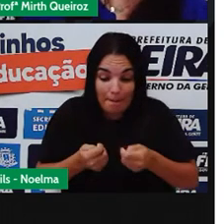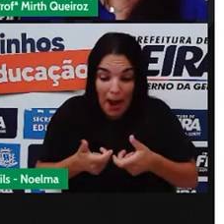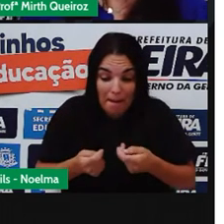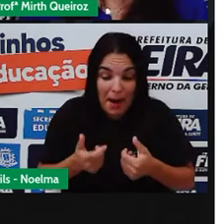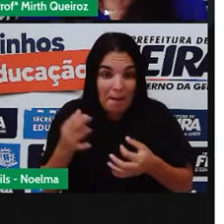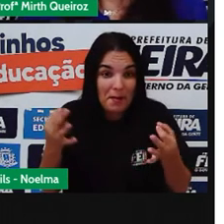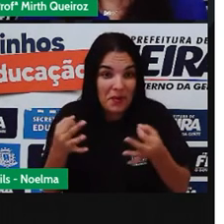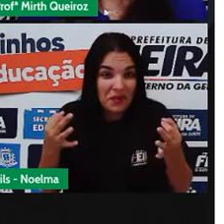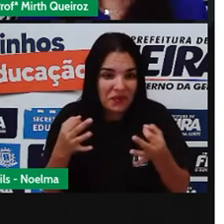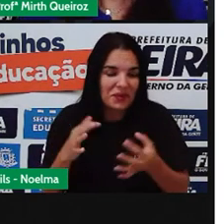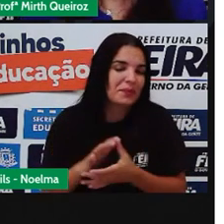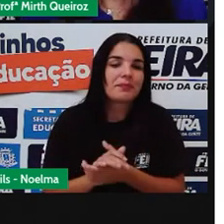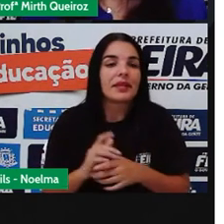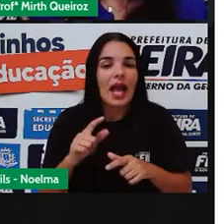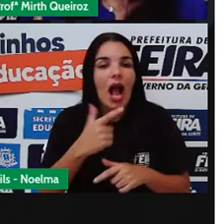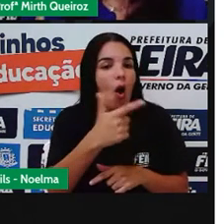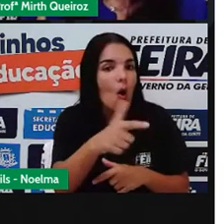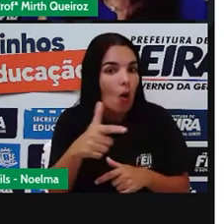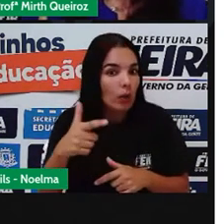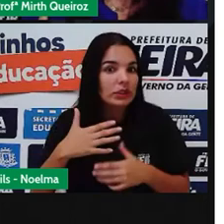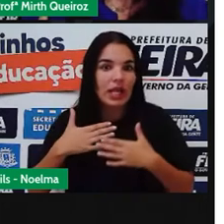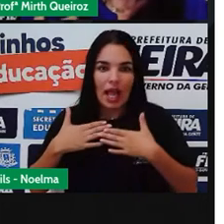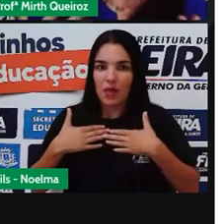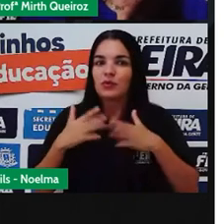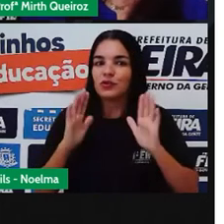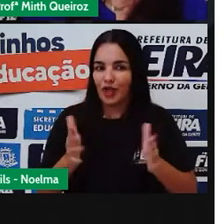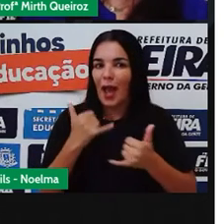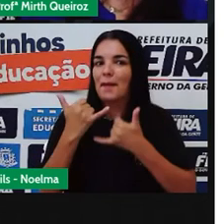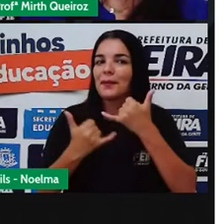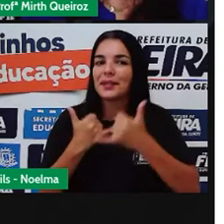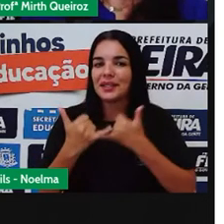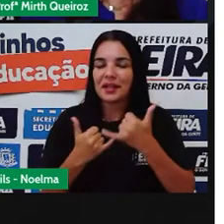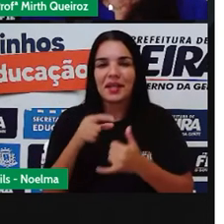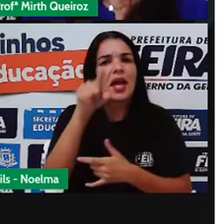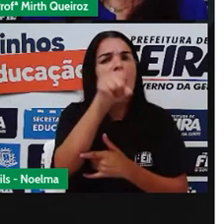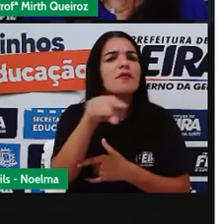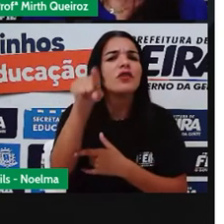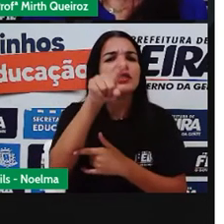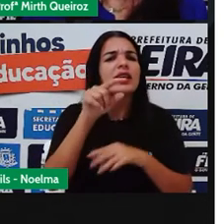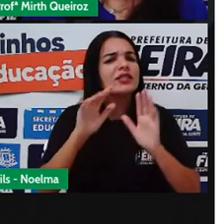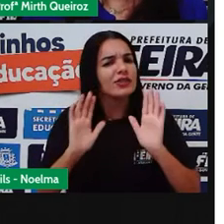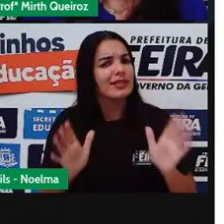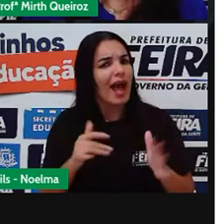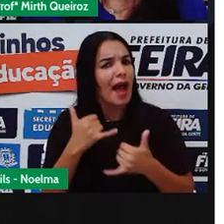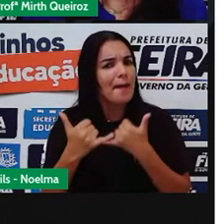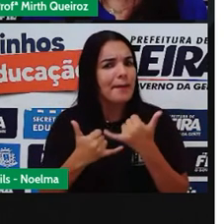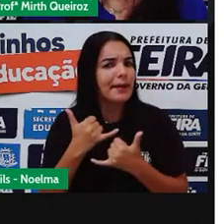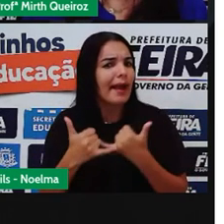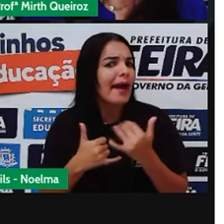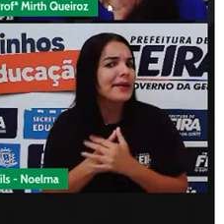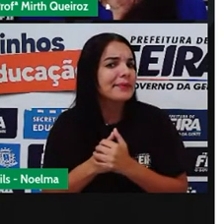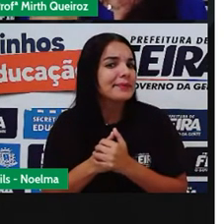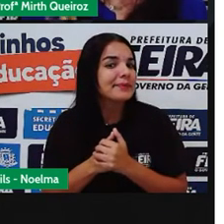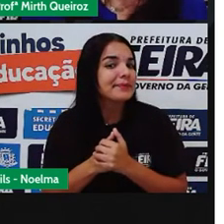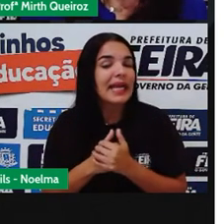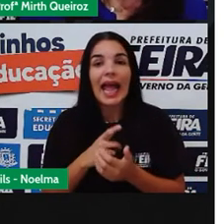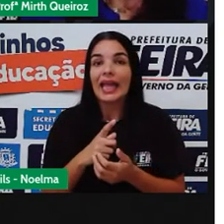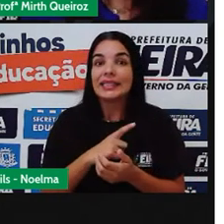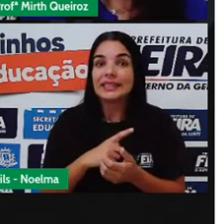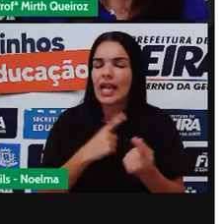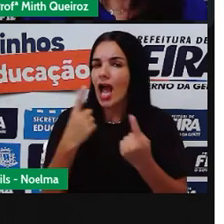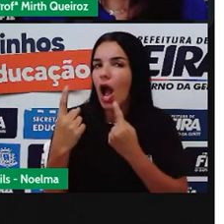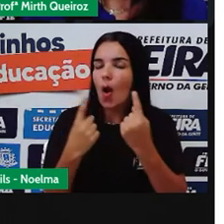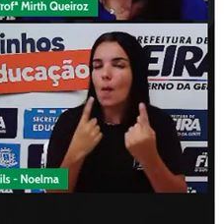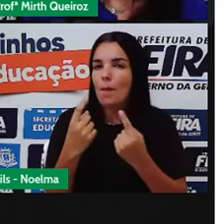Mas as demais brincadeiras Eu já brinquei E vocês Já brincaram desse tipo de brincadeira? Tem alguma